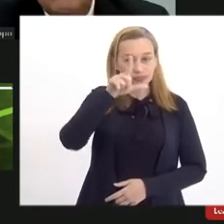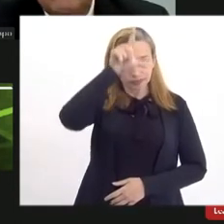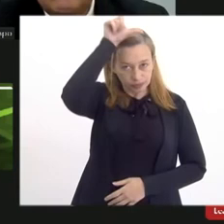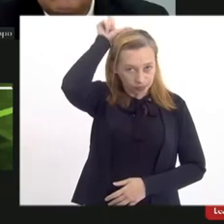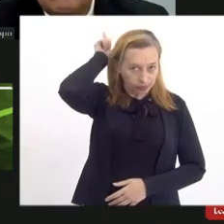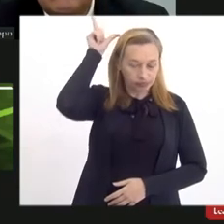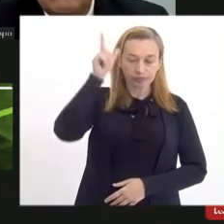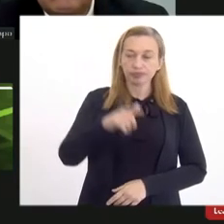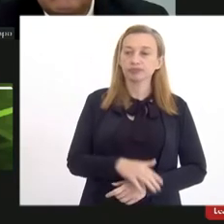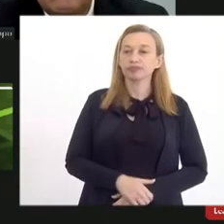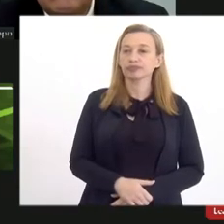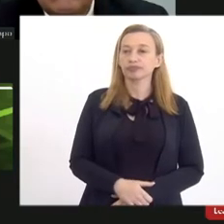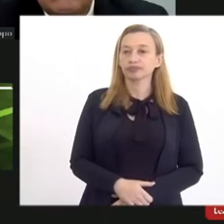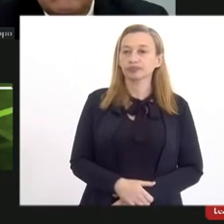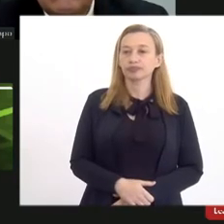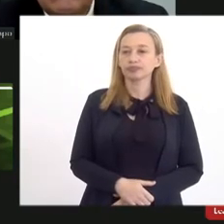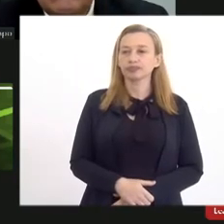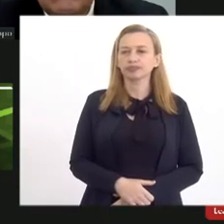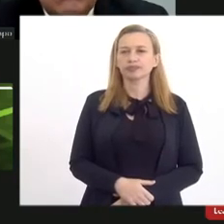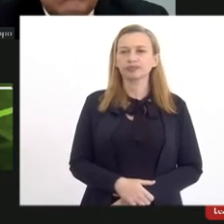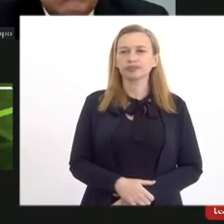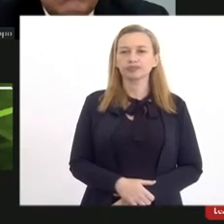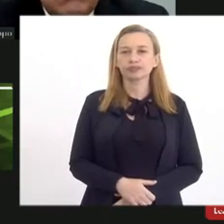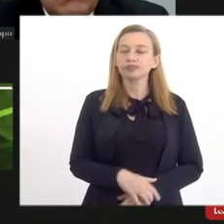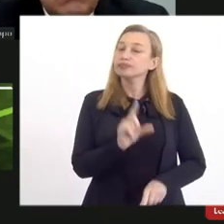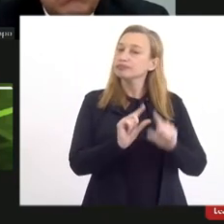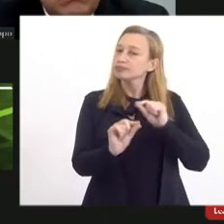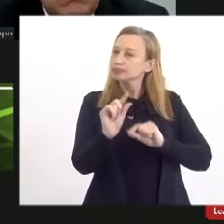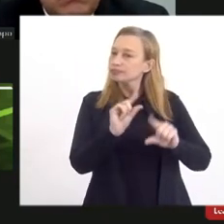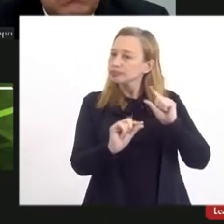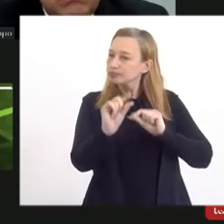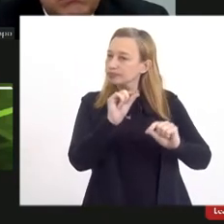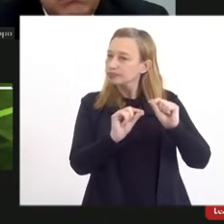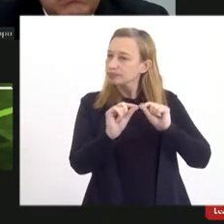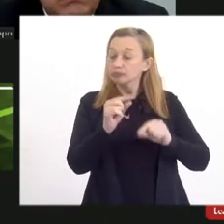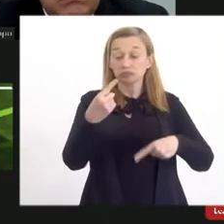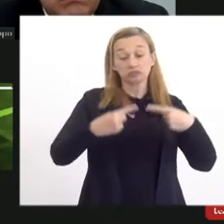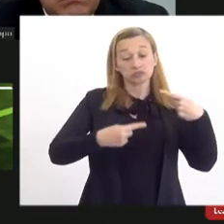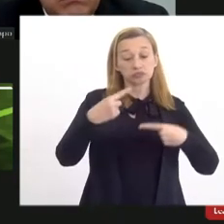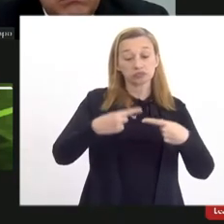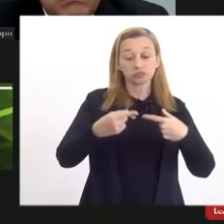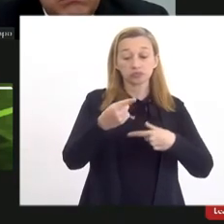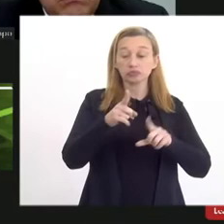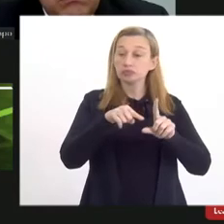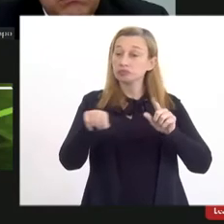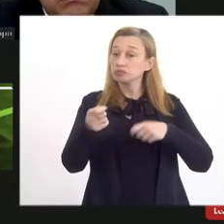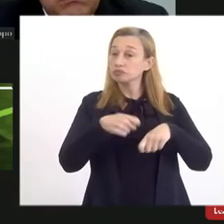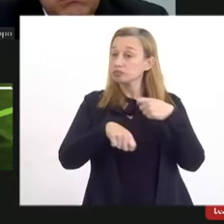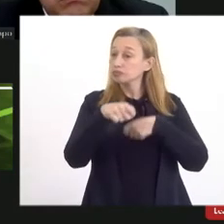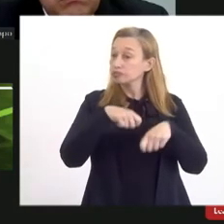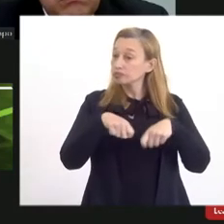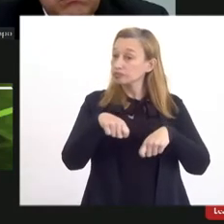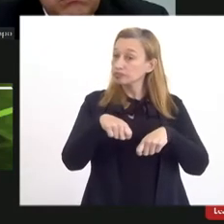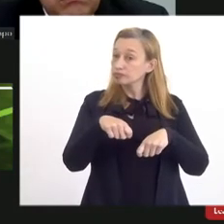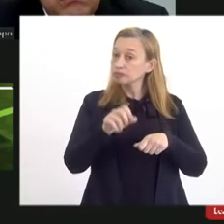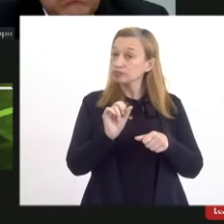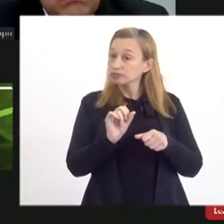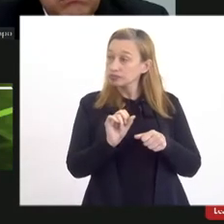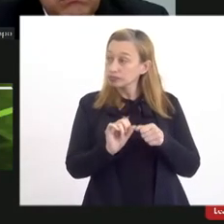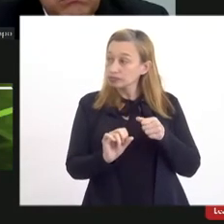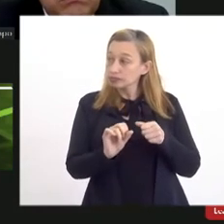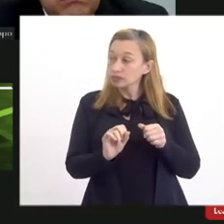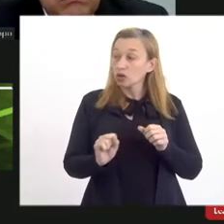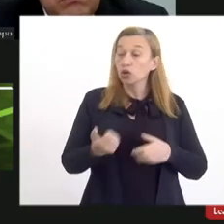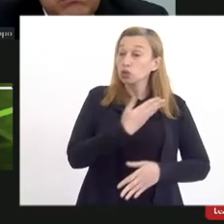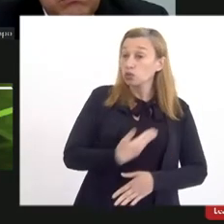Paulo a respeito das escolhas de política econômica que foram feitas no governo